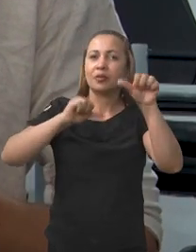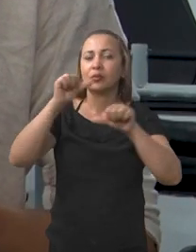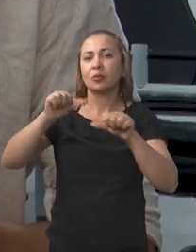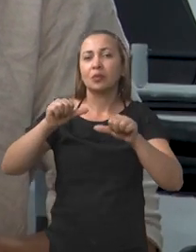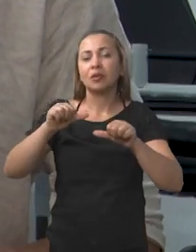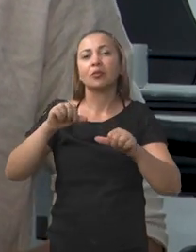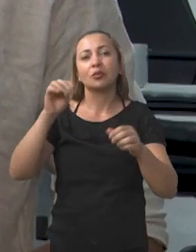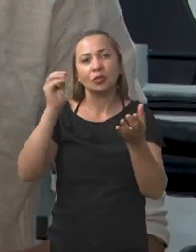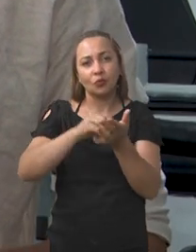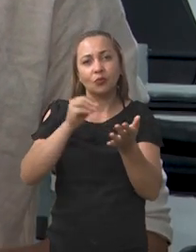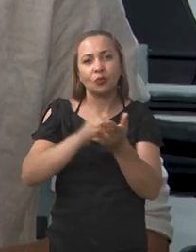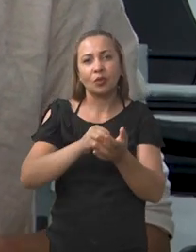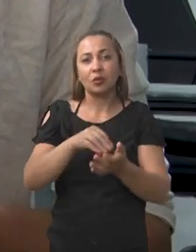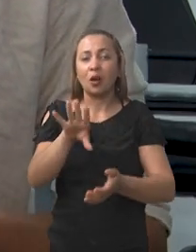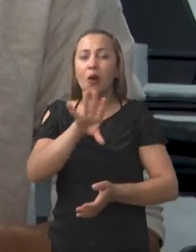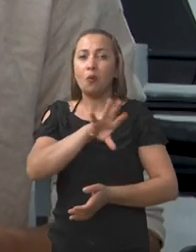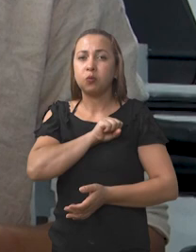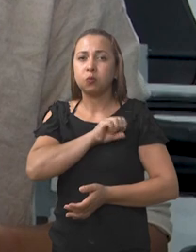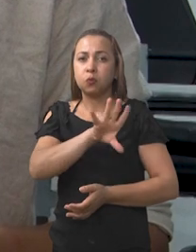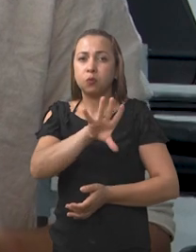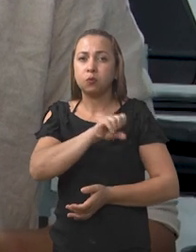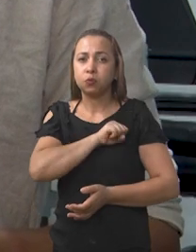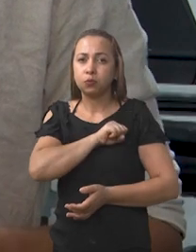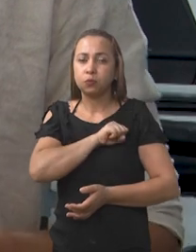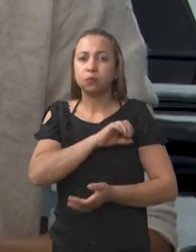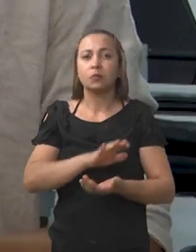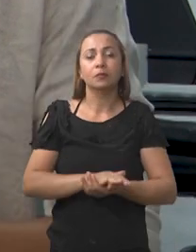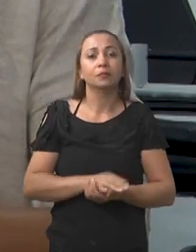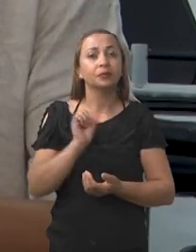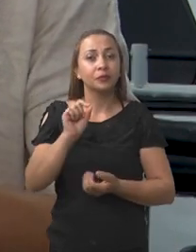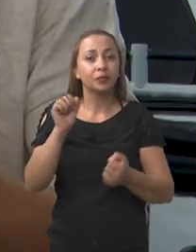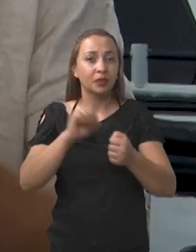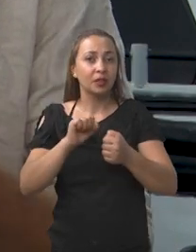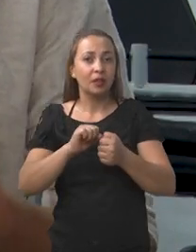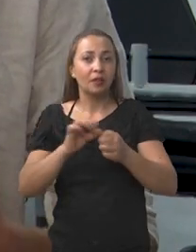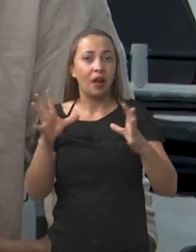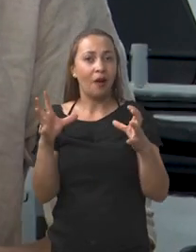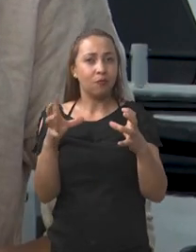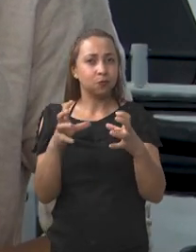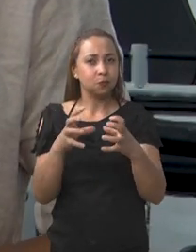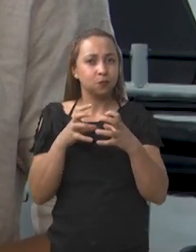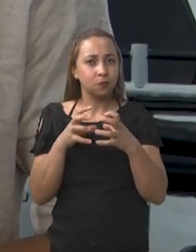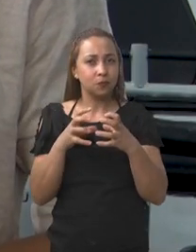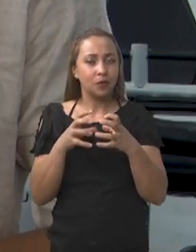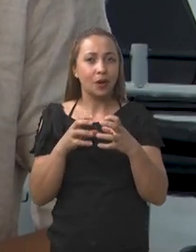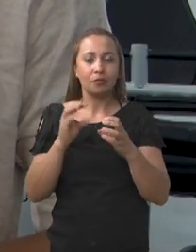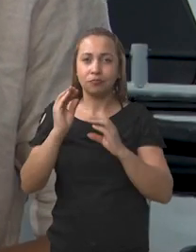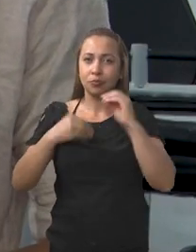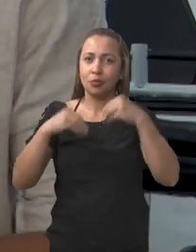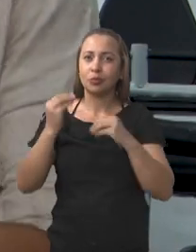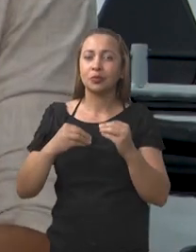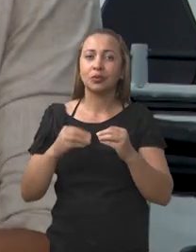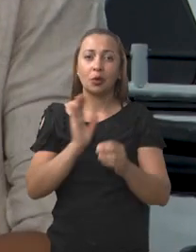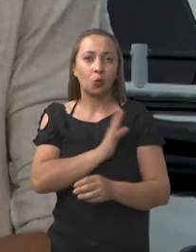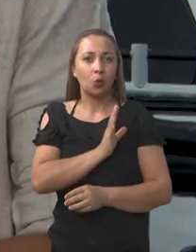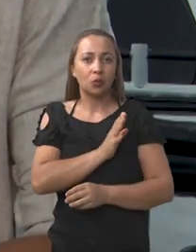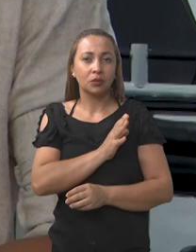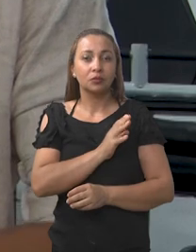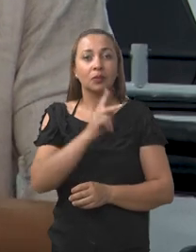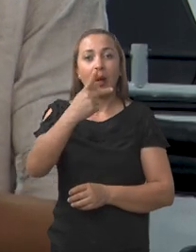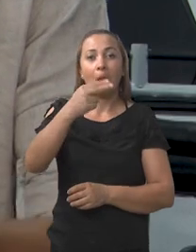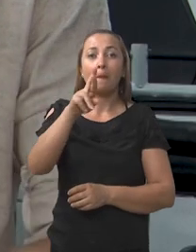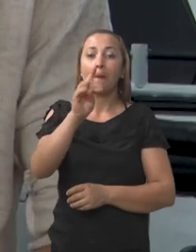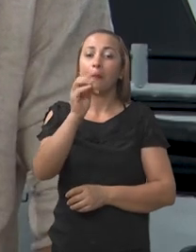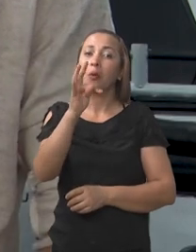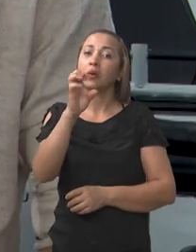de insuficiência cardíaca. Nesse sentido, o que faz a contração muscular do coração acontecer são as proteínas.